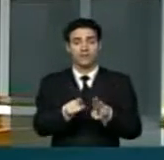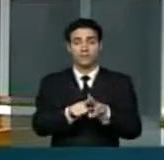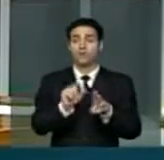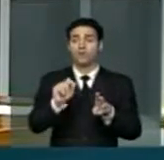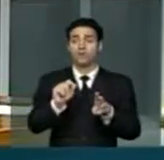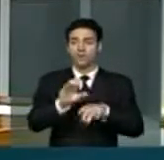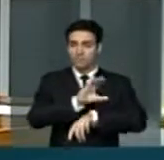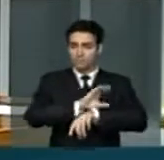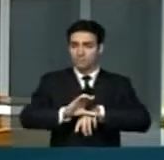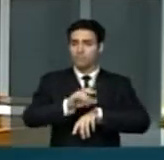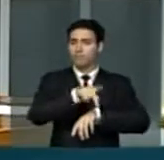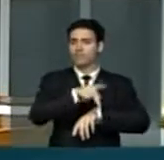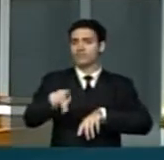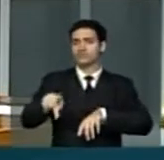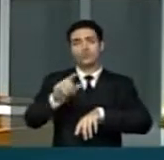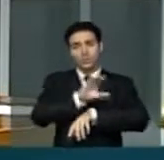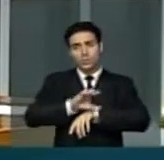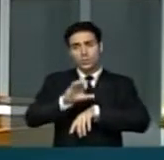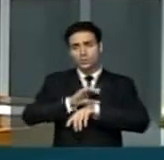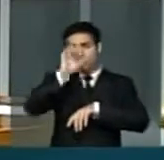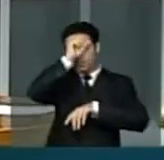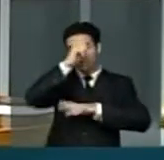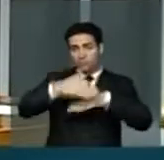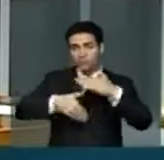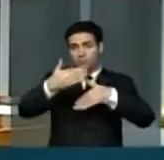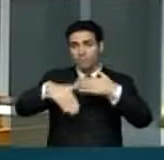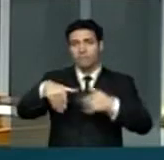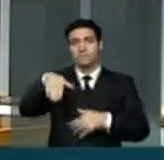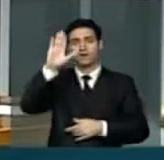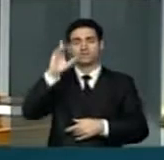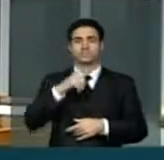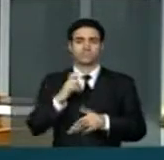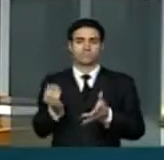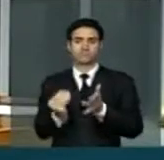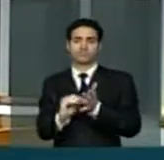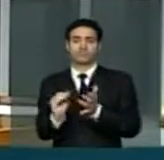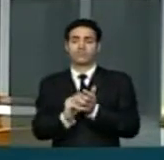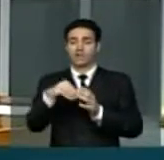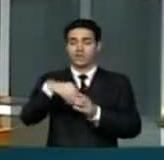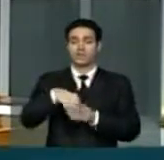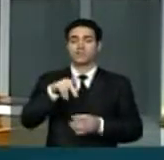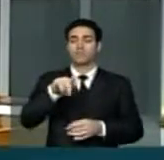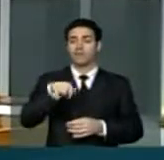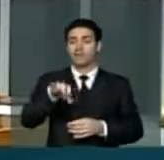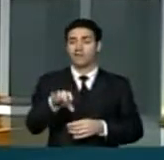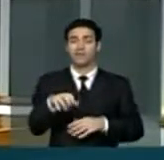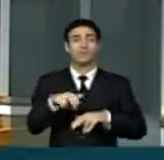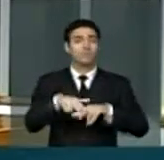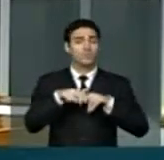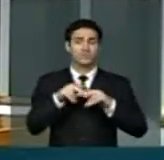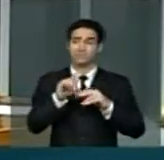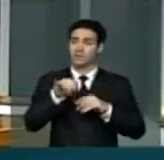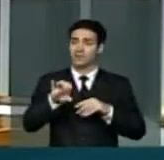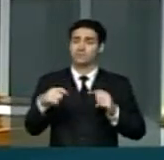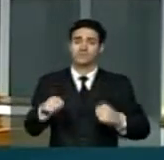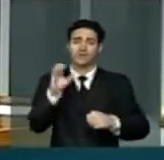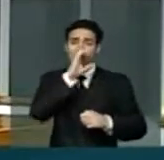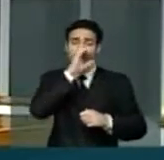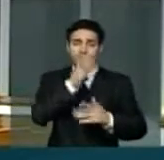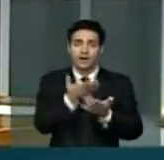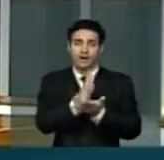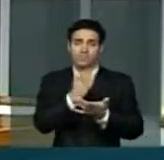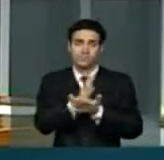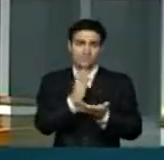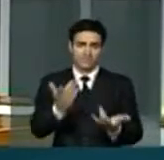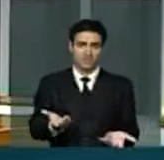adequada dos mestres e precisa ter sua discussão e aprovação agilizadas. Precisamos dar essa